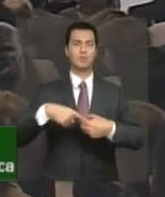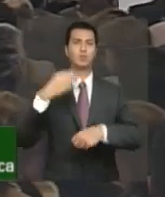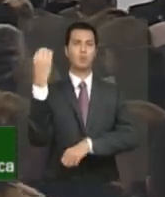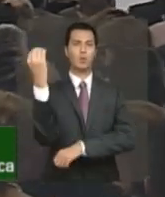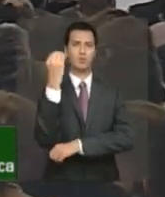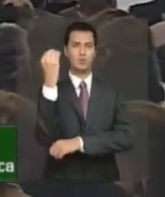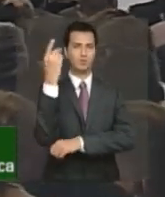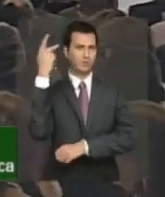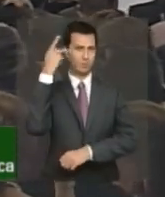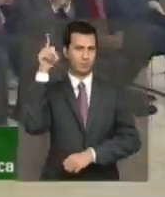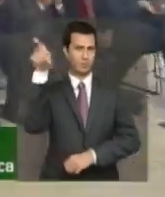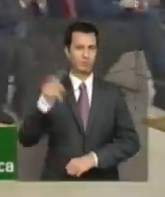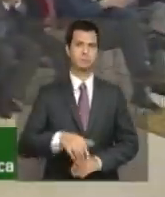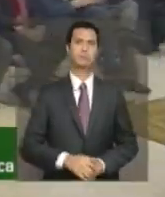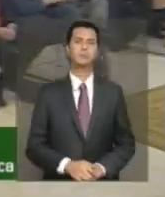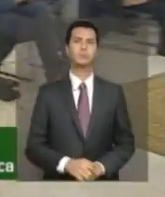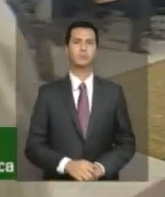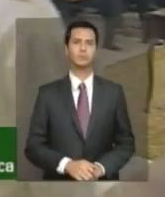Aplausos